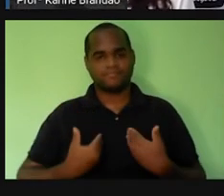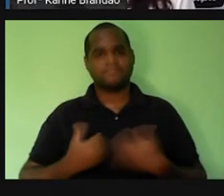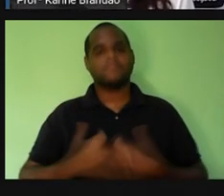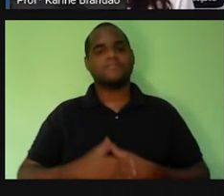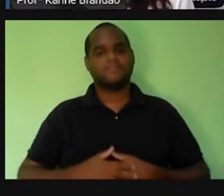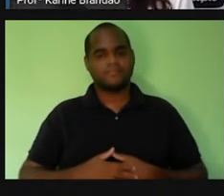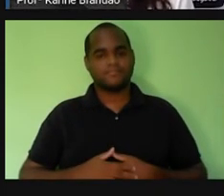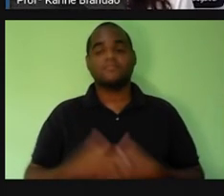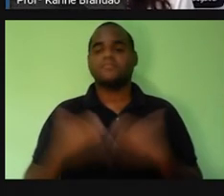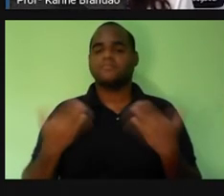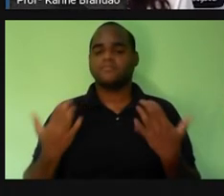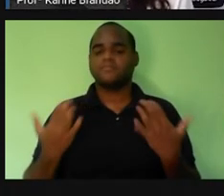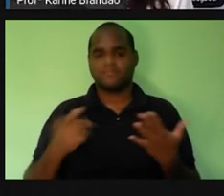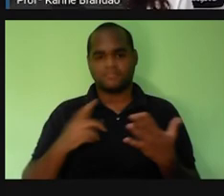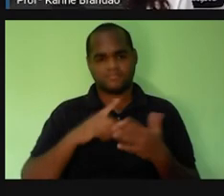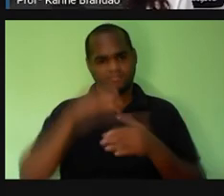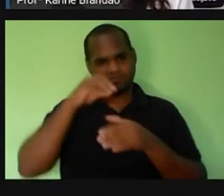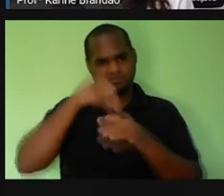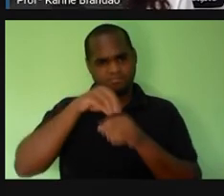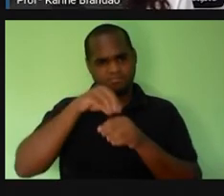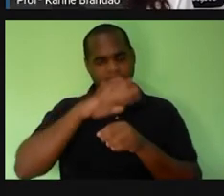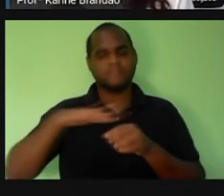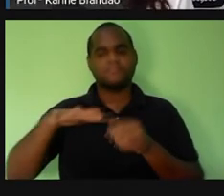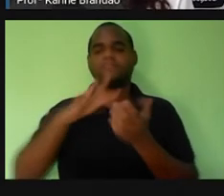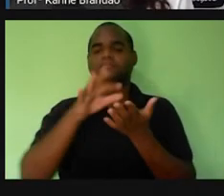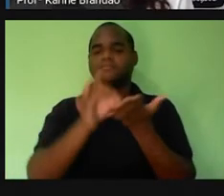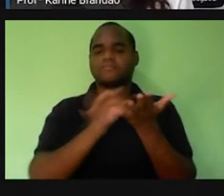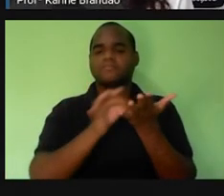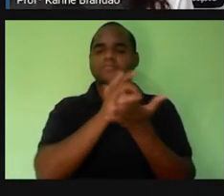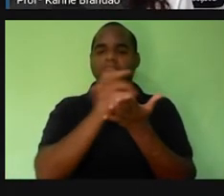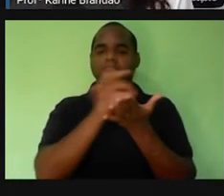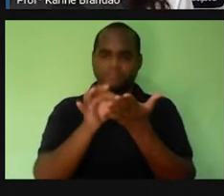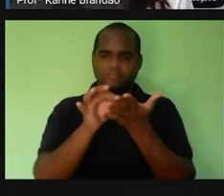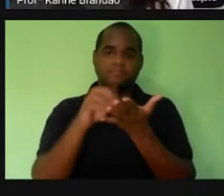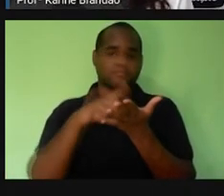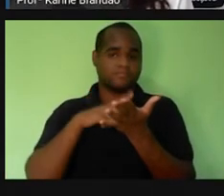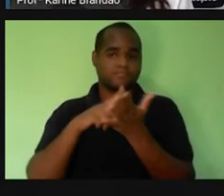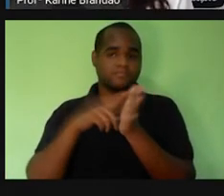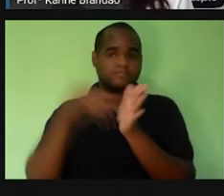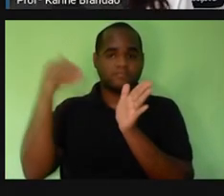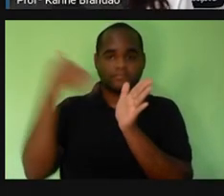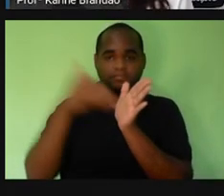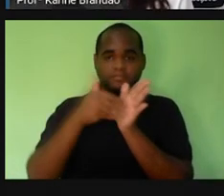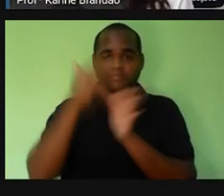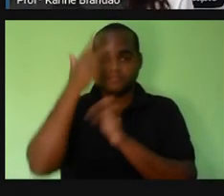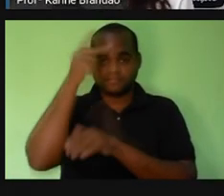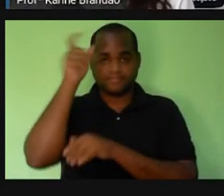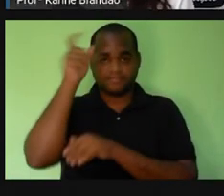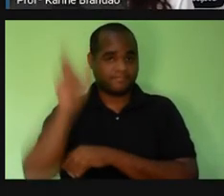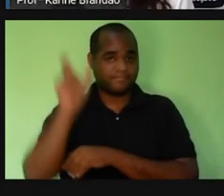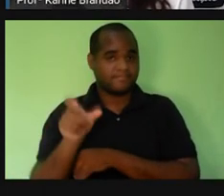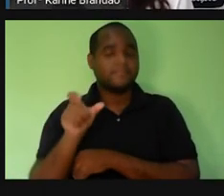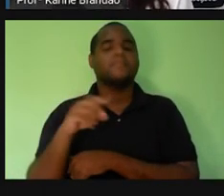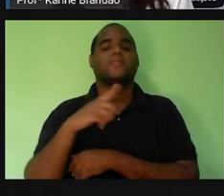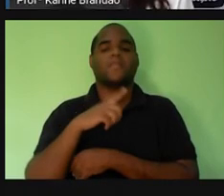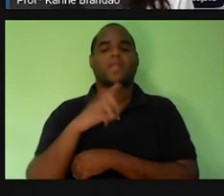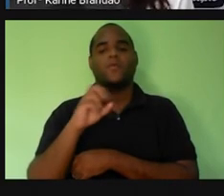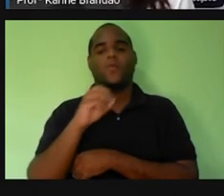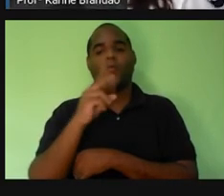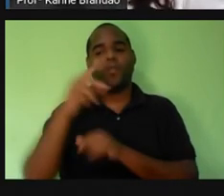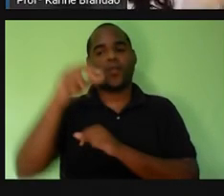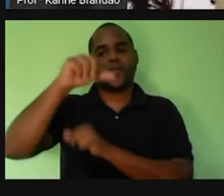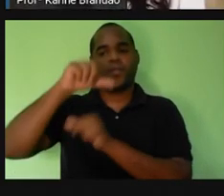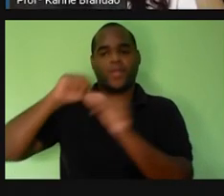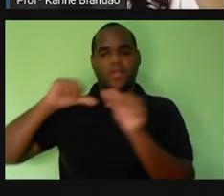dentro da célula, até chegar a um organismo, ou o inverso,